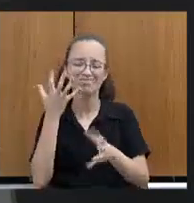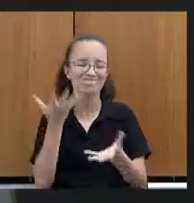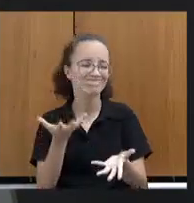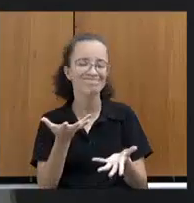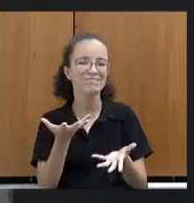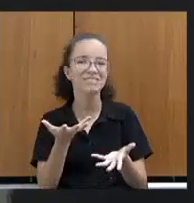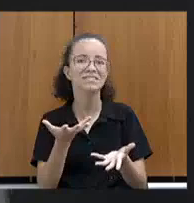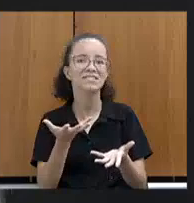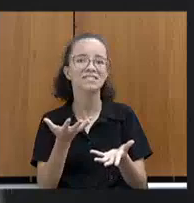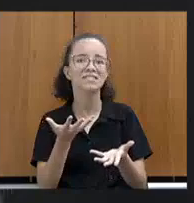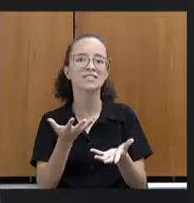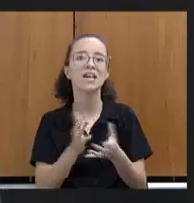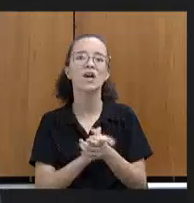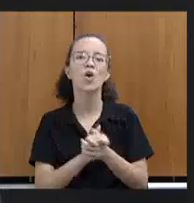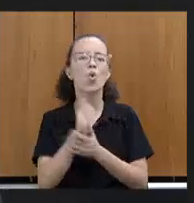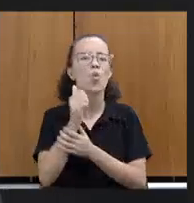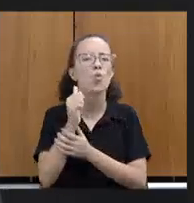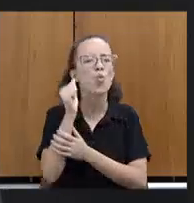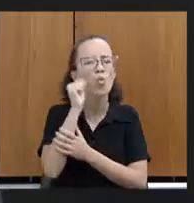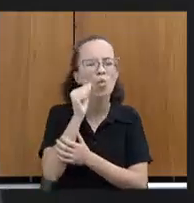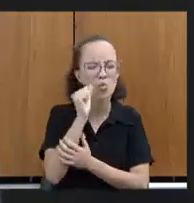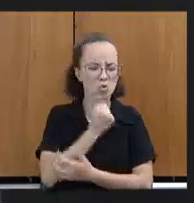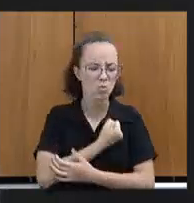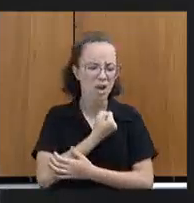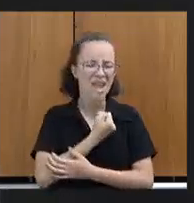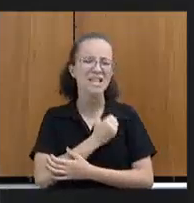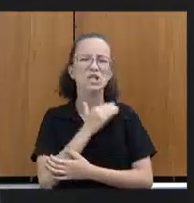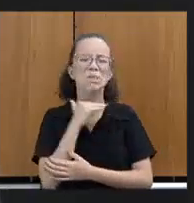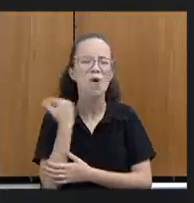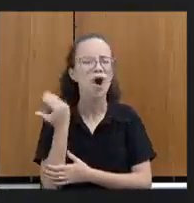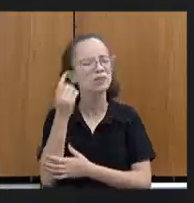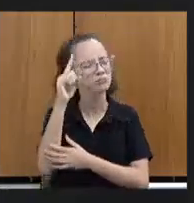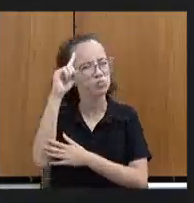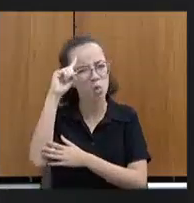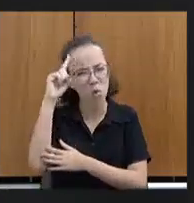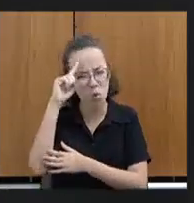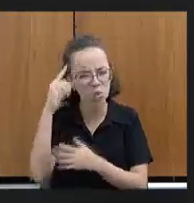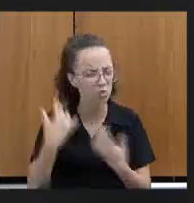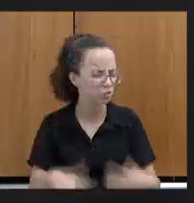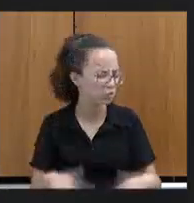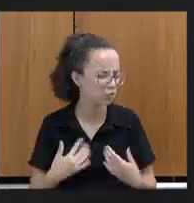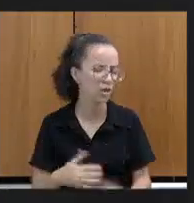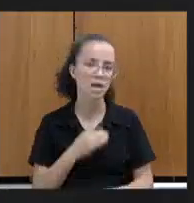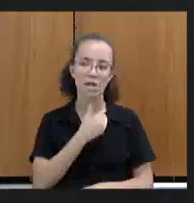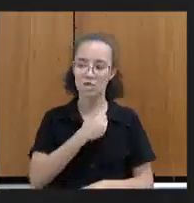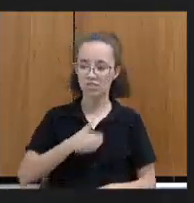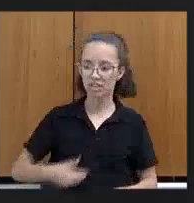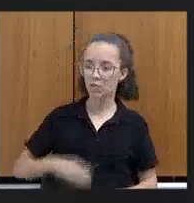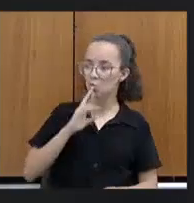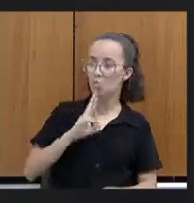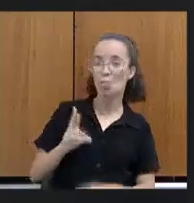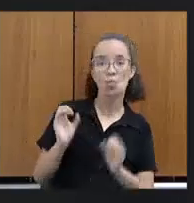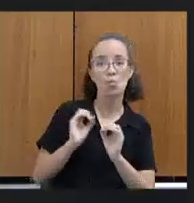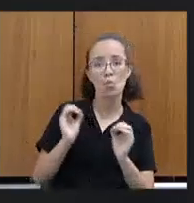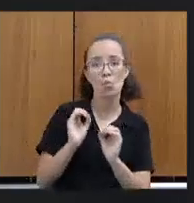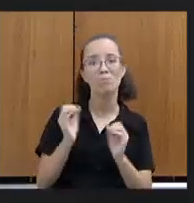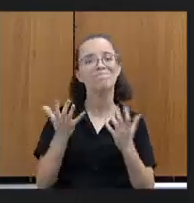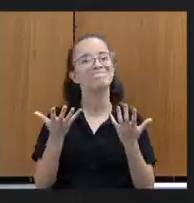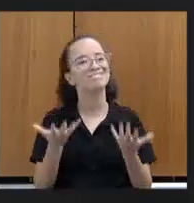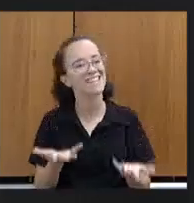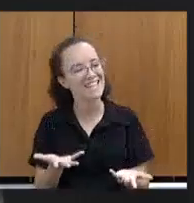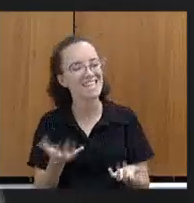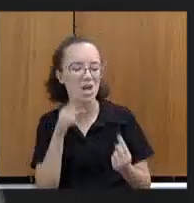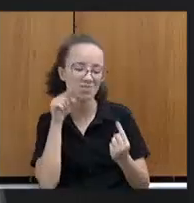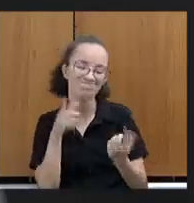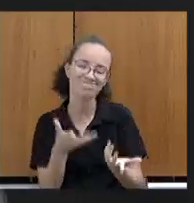Estado. O número de mulheres que estão morrendo diariamente e o Estado não consegue dar resposta é motivo para, se